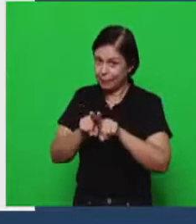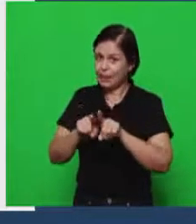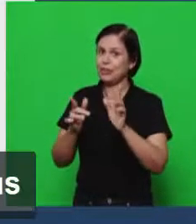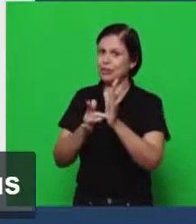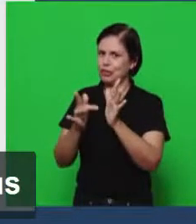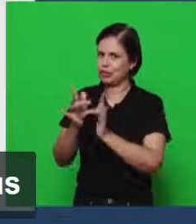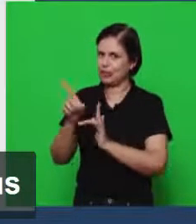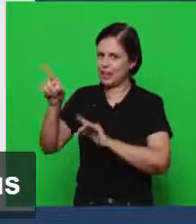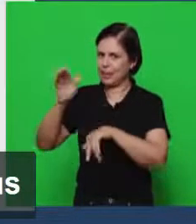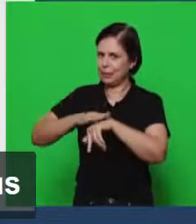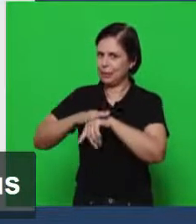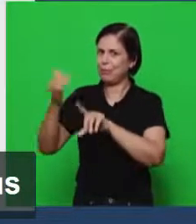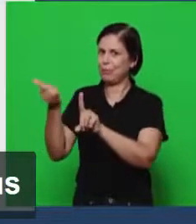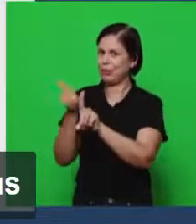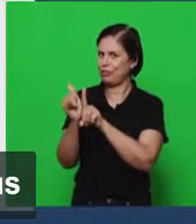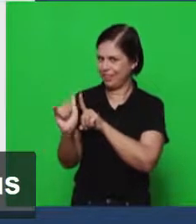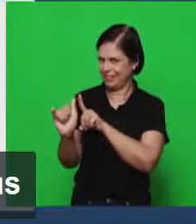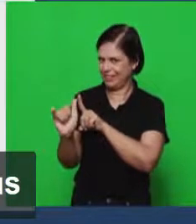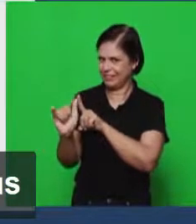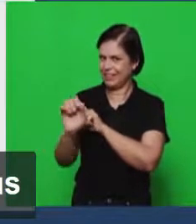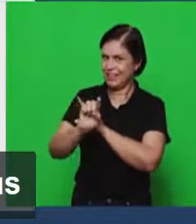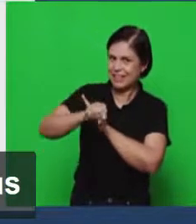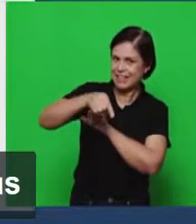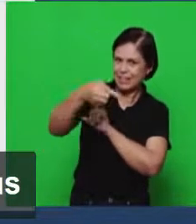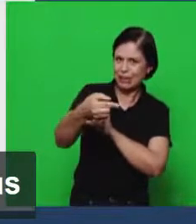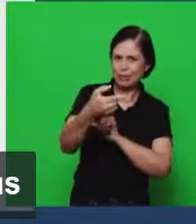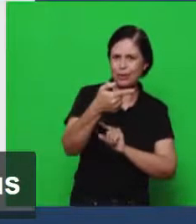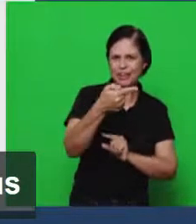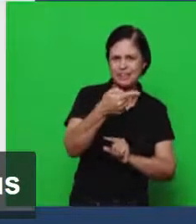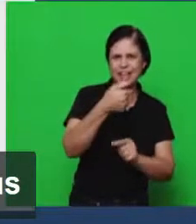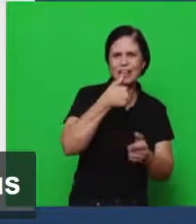E as sete cartas foram ditadas